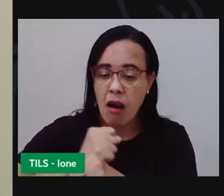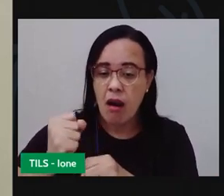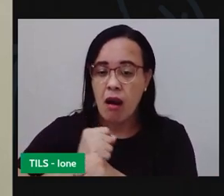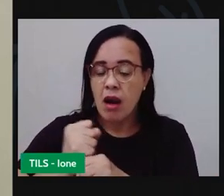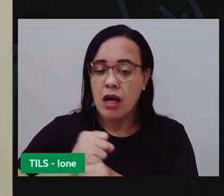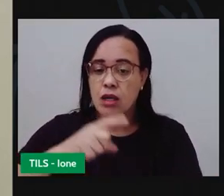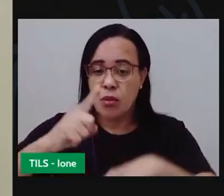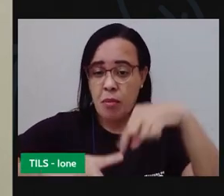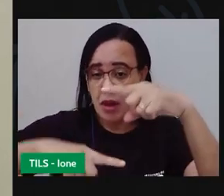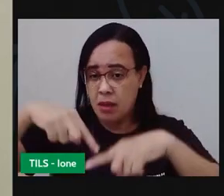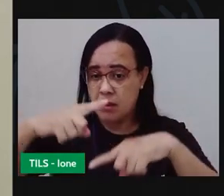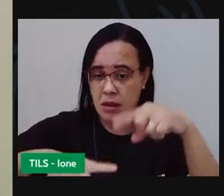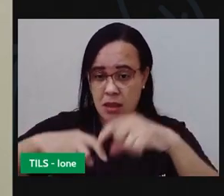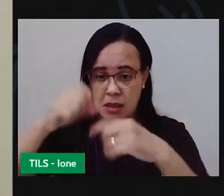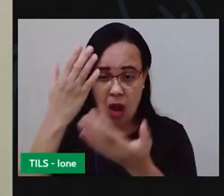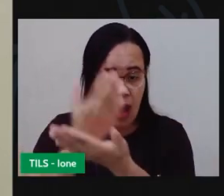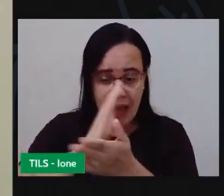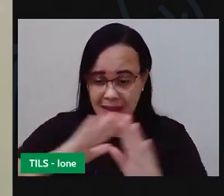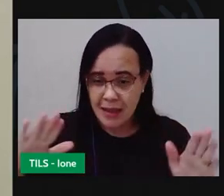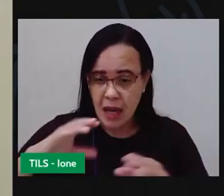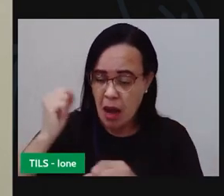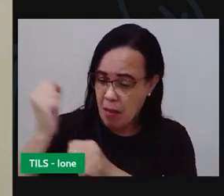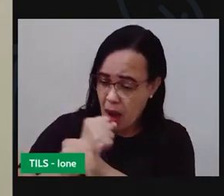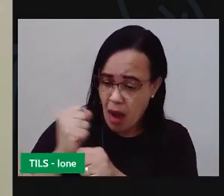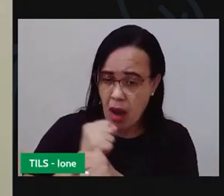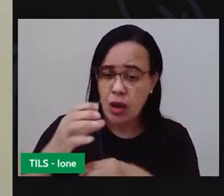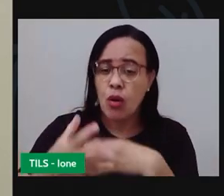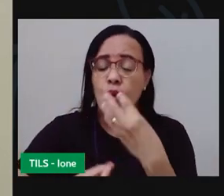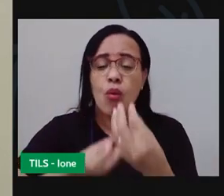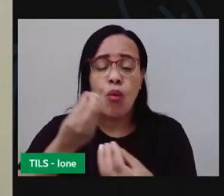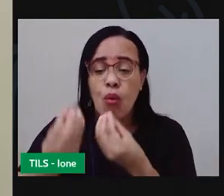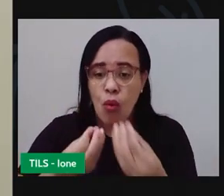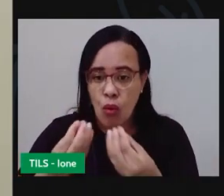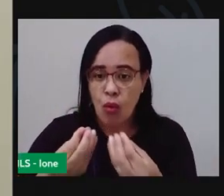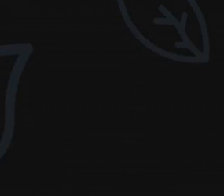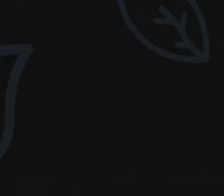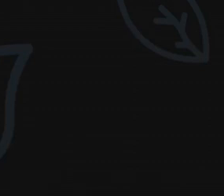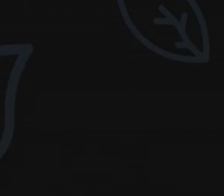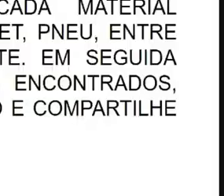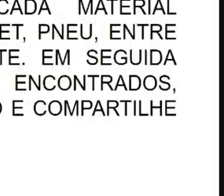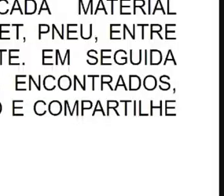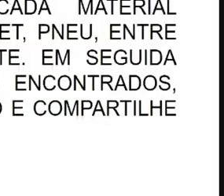papel, vidro, garrafa pet, pneu, entre outros.